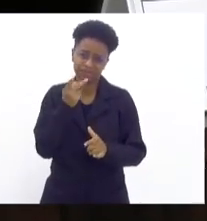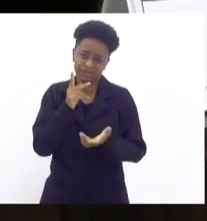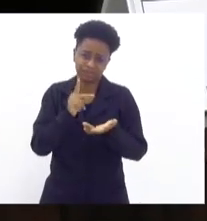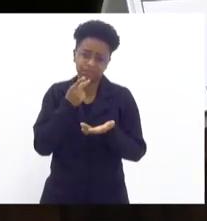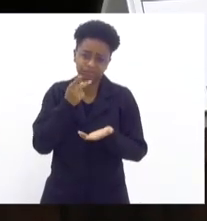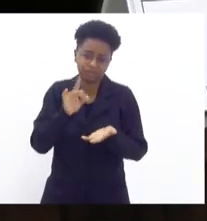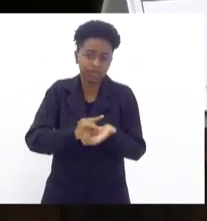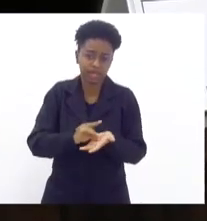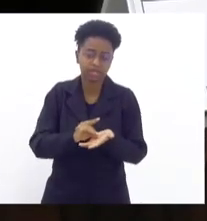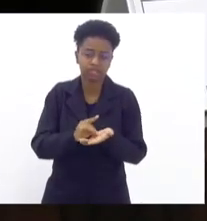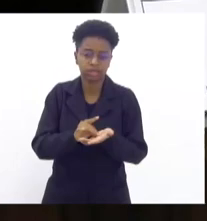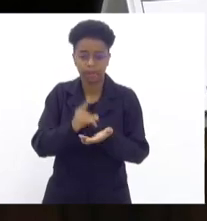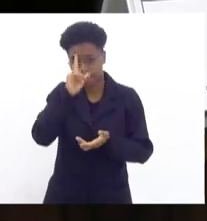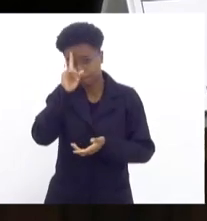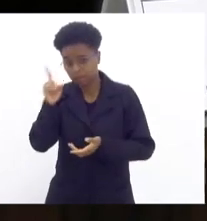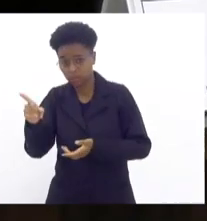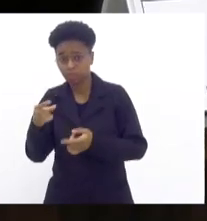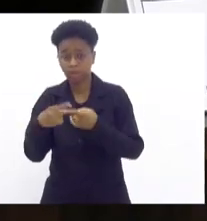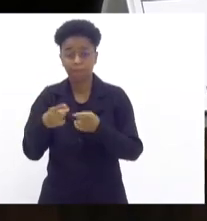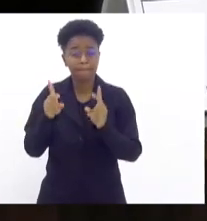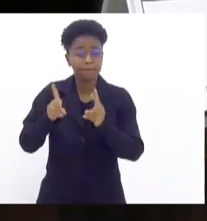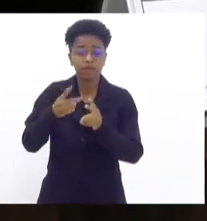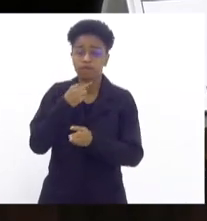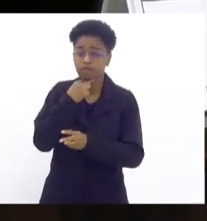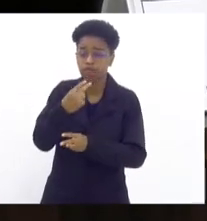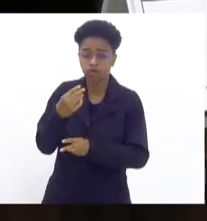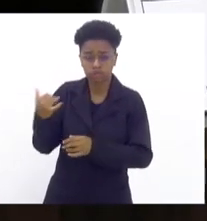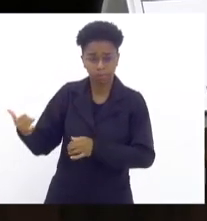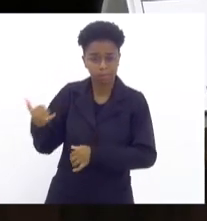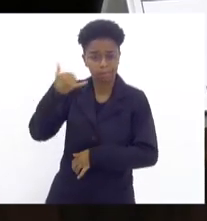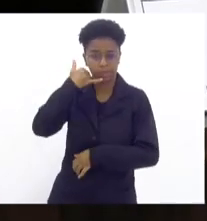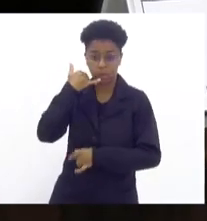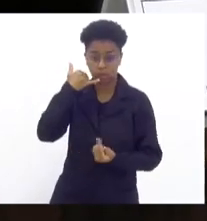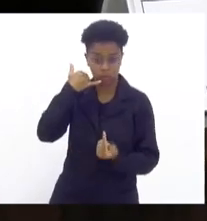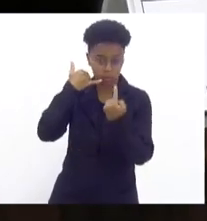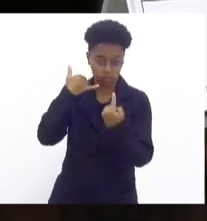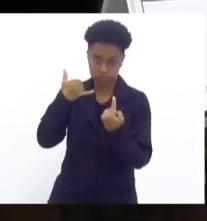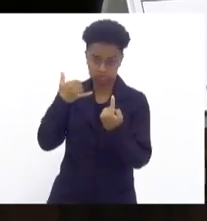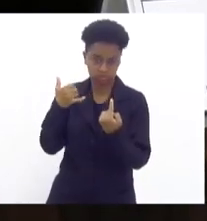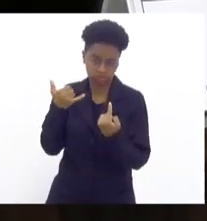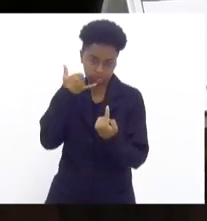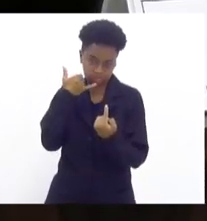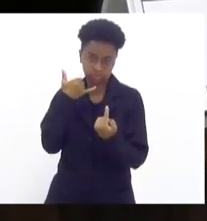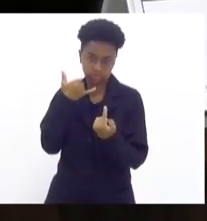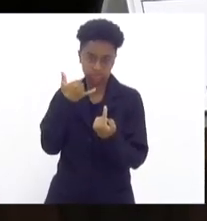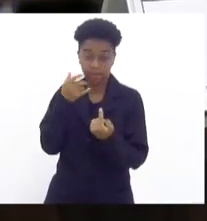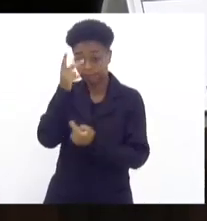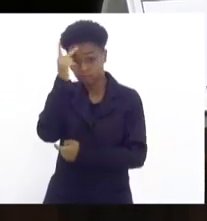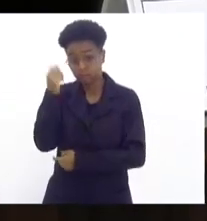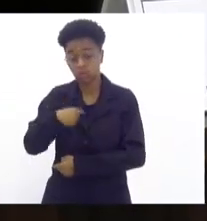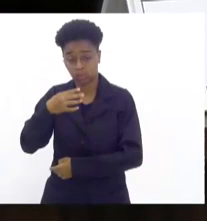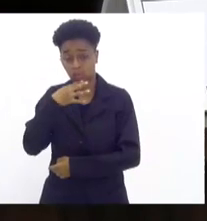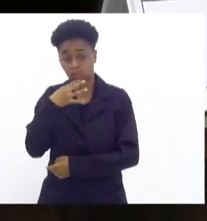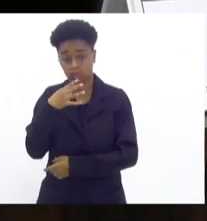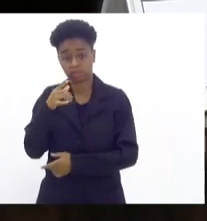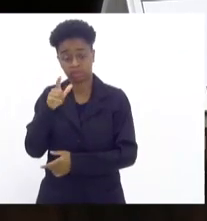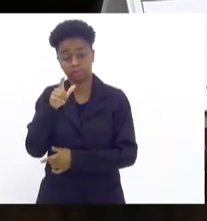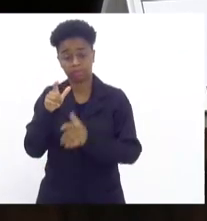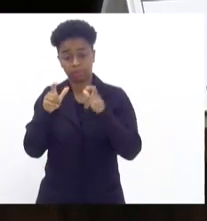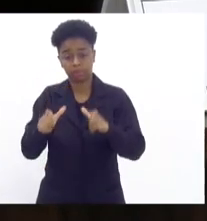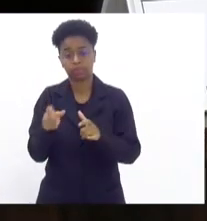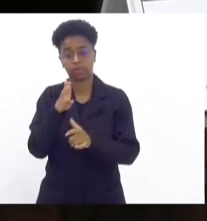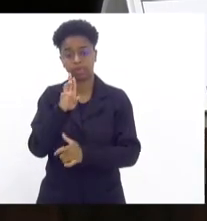a mesma voz que liga para o meu telefone particular, para o meu único telefone, que é a pessoa que eu conheço de Bras de Pina,